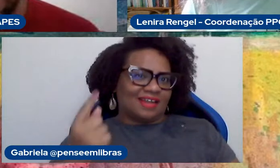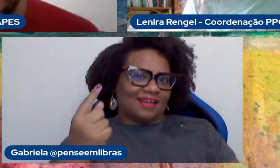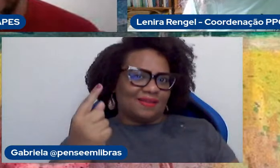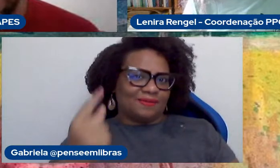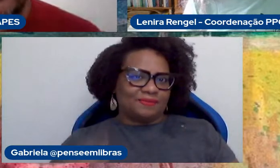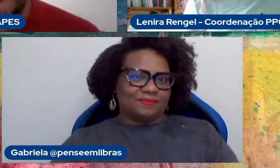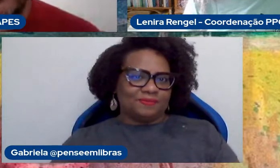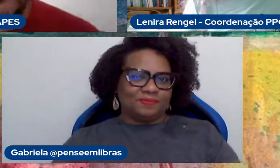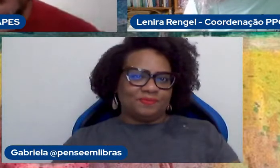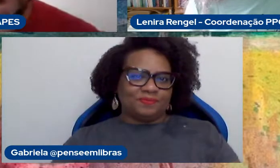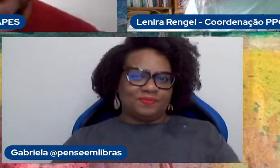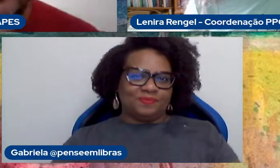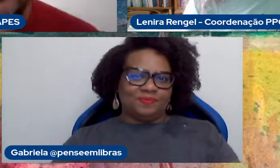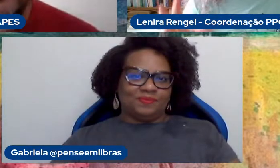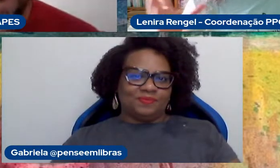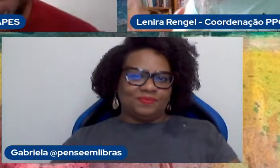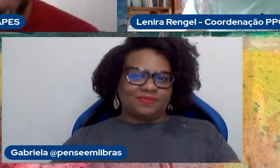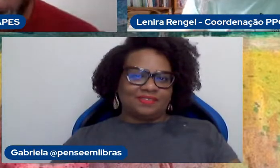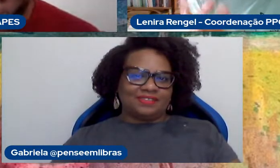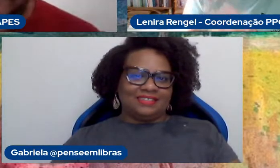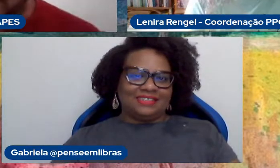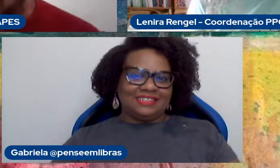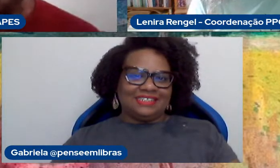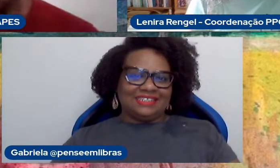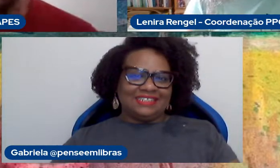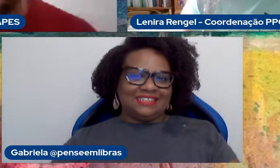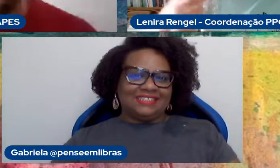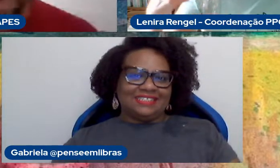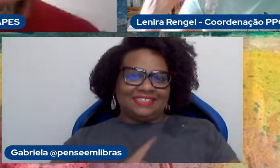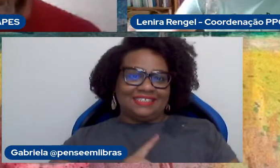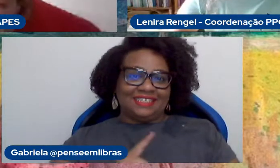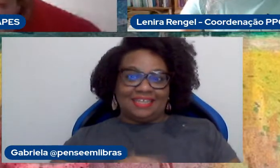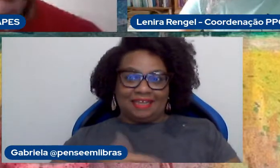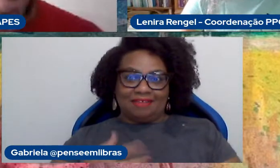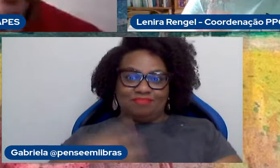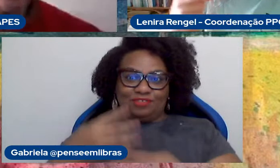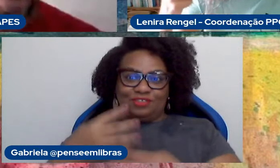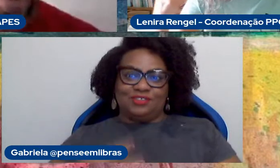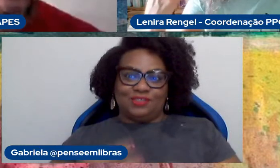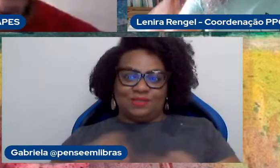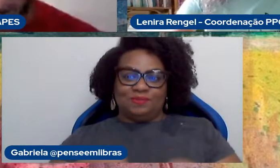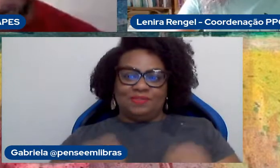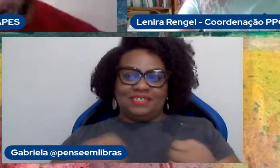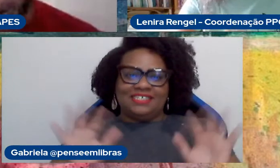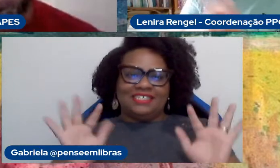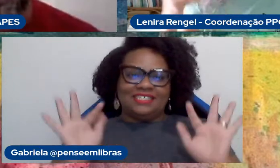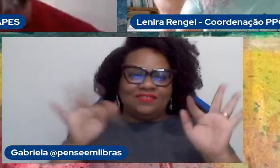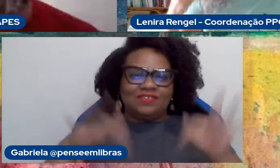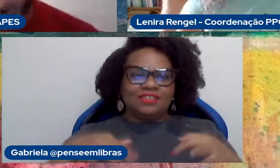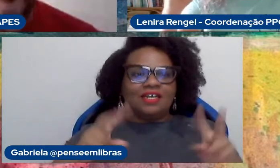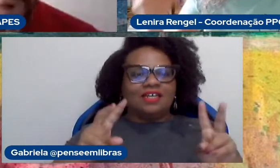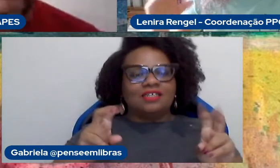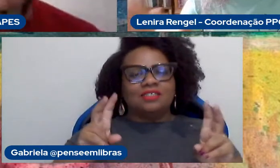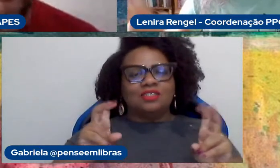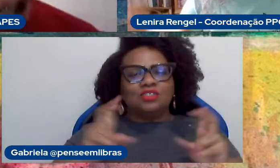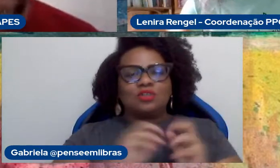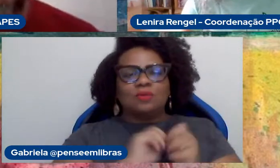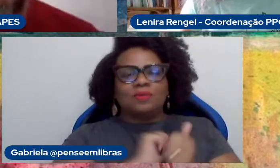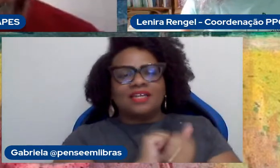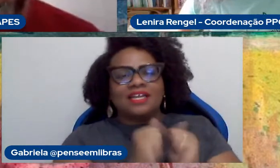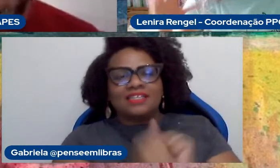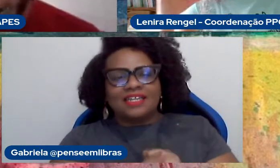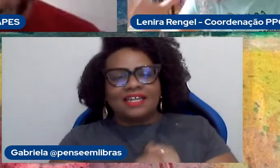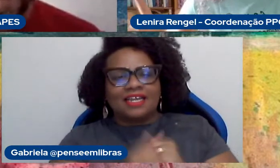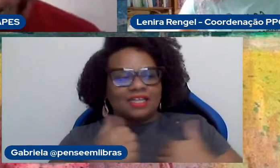Lucas, a gente tem muito aqui, mas a gente vai encerrar, a ideia do atleta, ideia do corpo como instrumento são questões muito